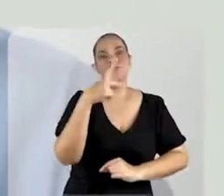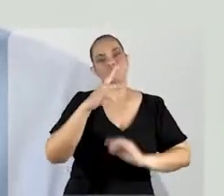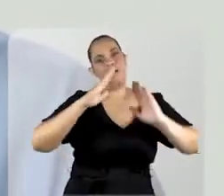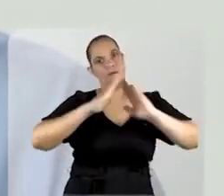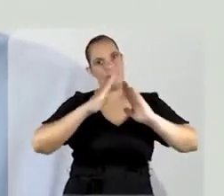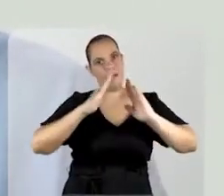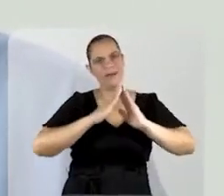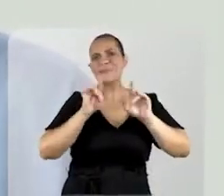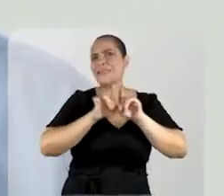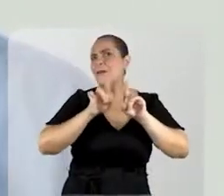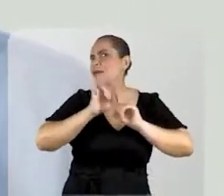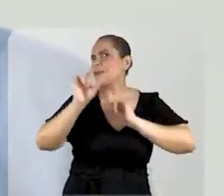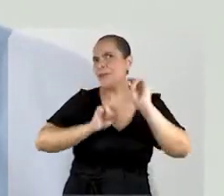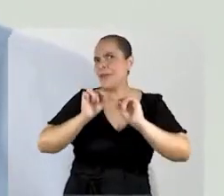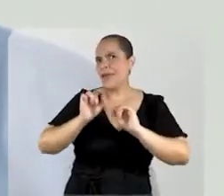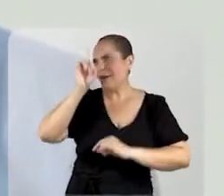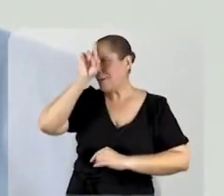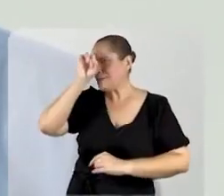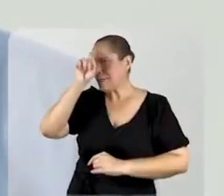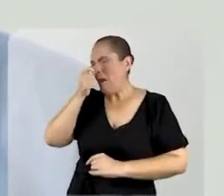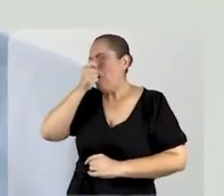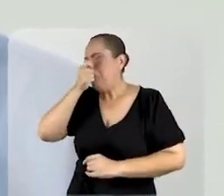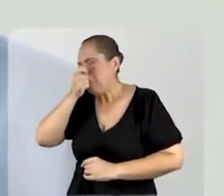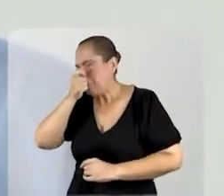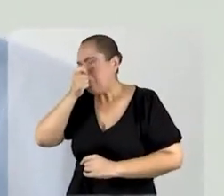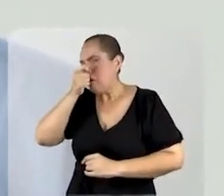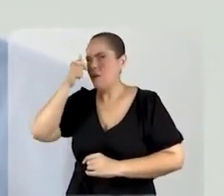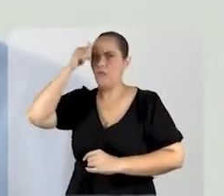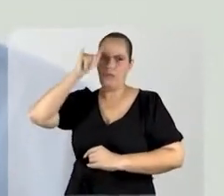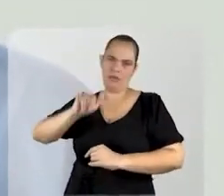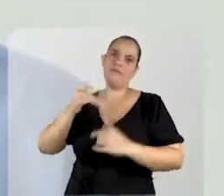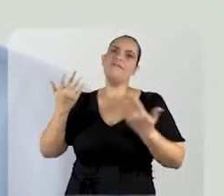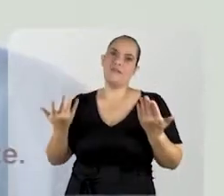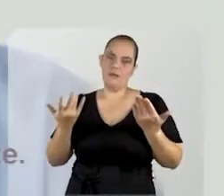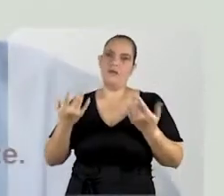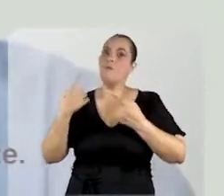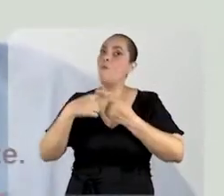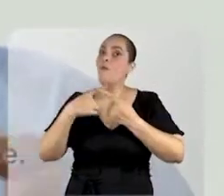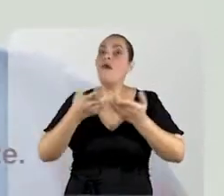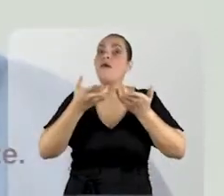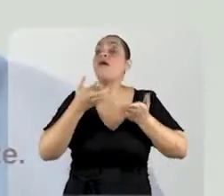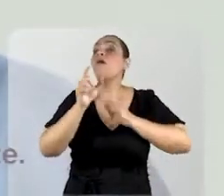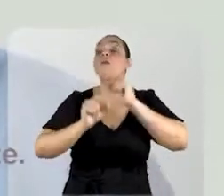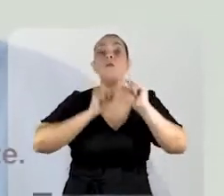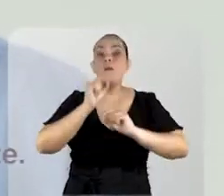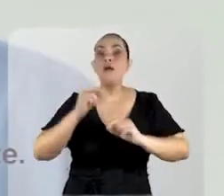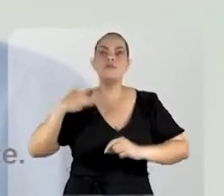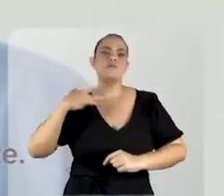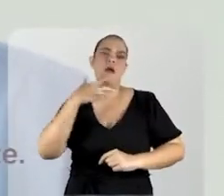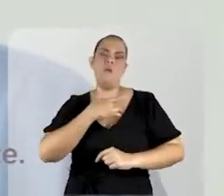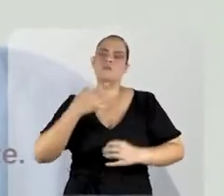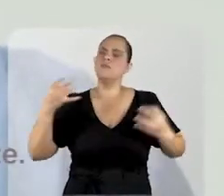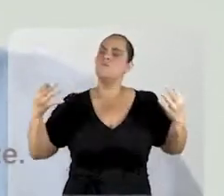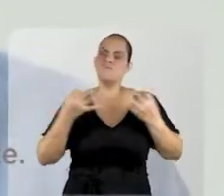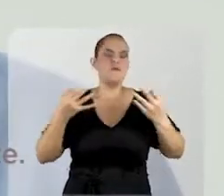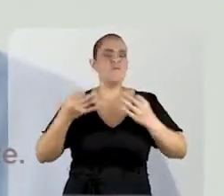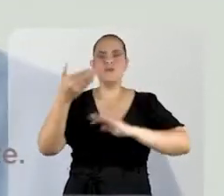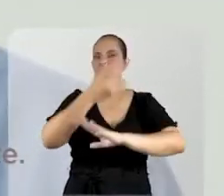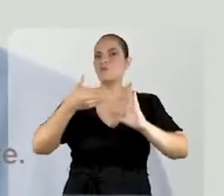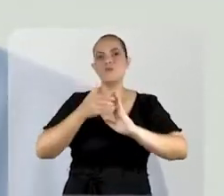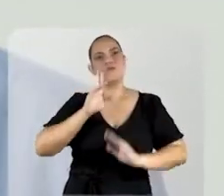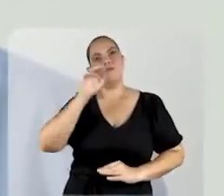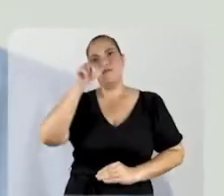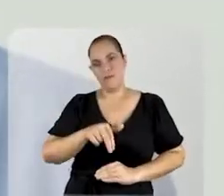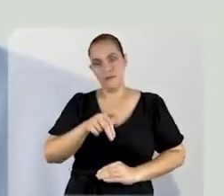onde você mora, vamos desafogar os hospitais regionais, garantindo saúde de qualidade por toda